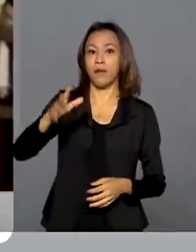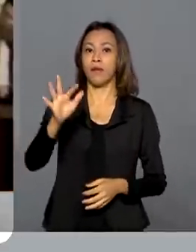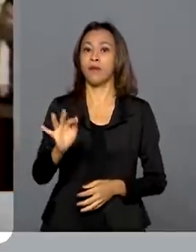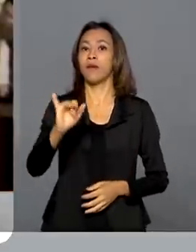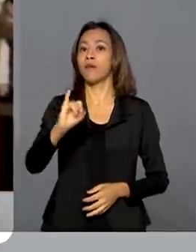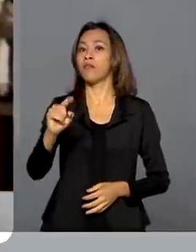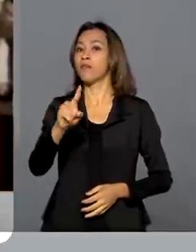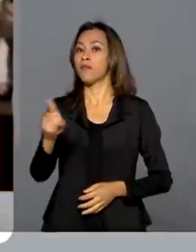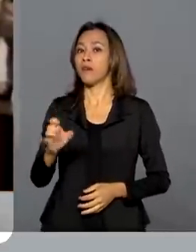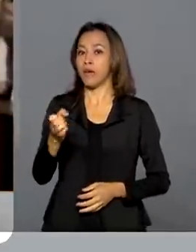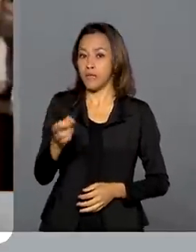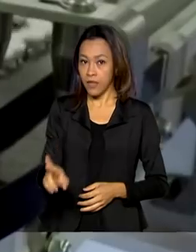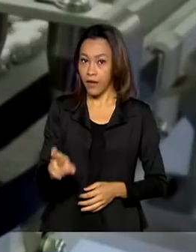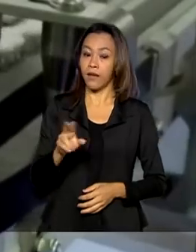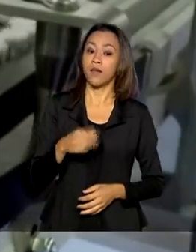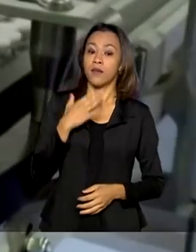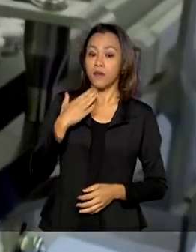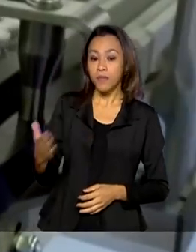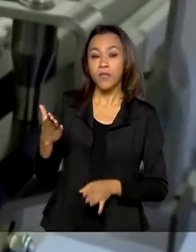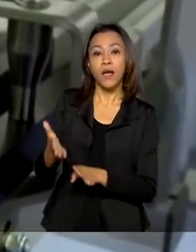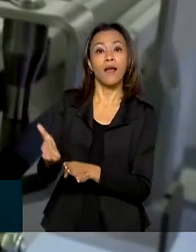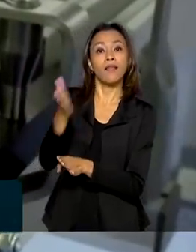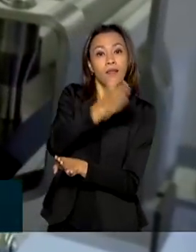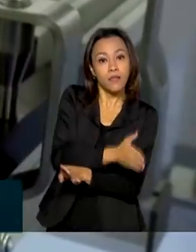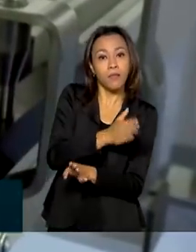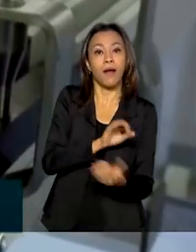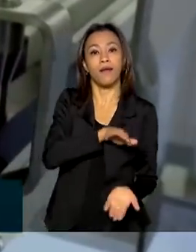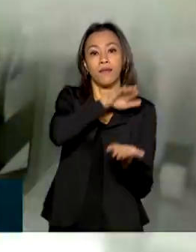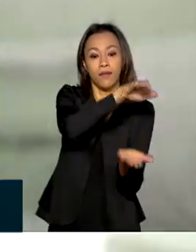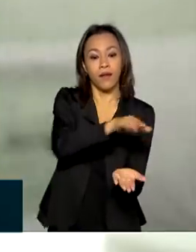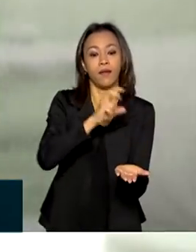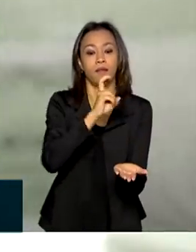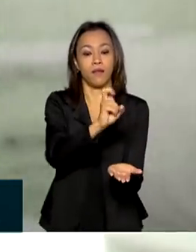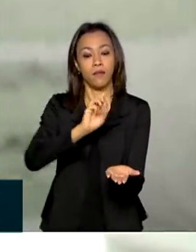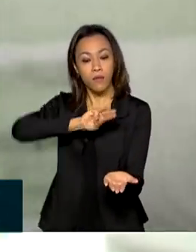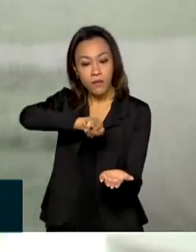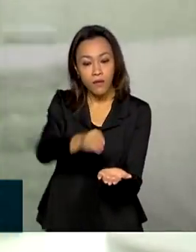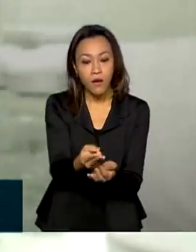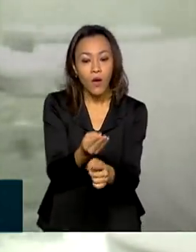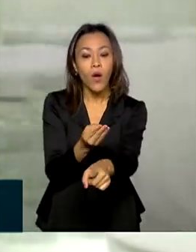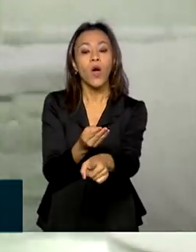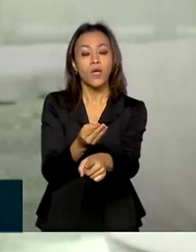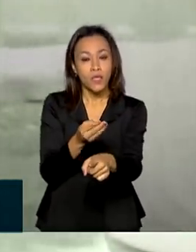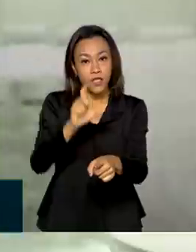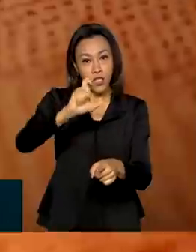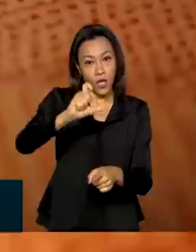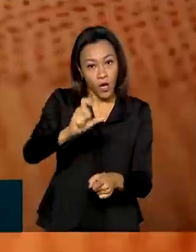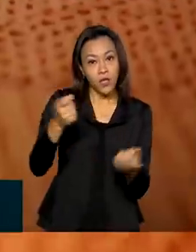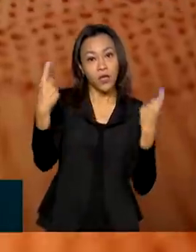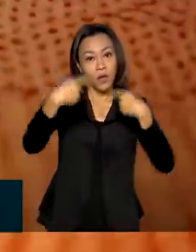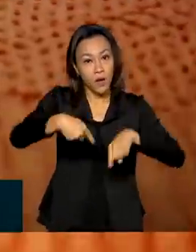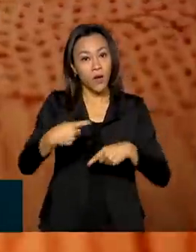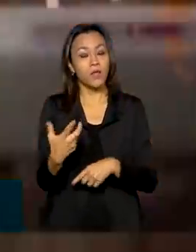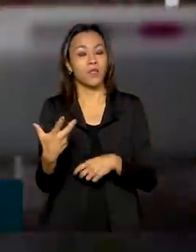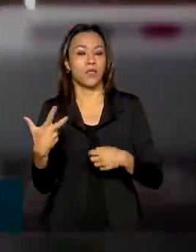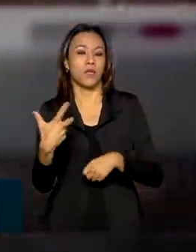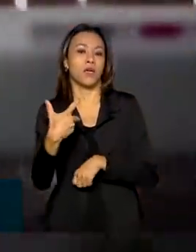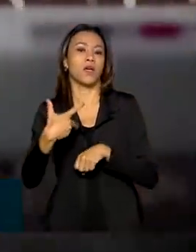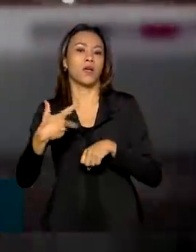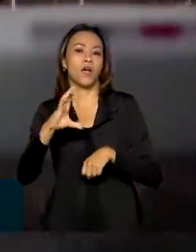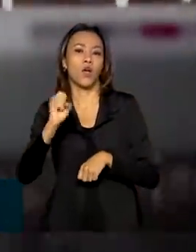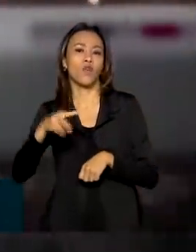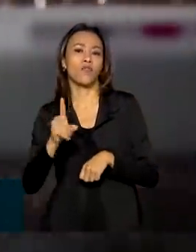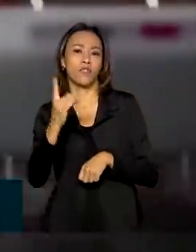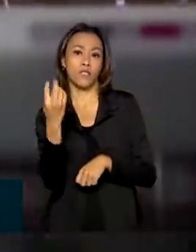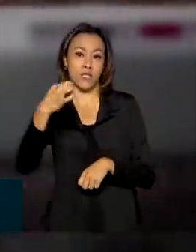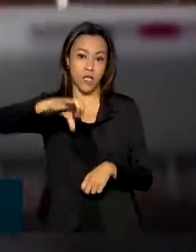acertou a entrega antecipada de 5 milhões de doses da vacina contra a Covid-19, junto às 9 milhões